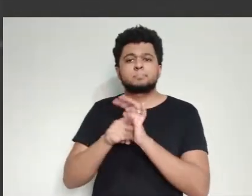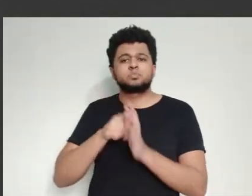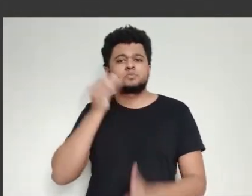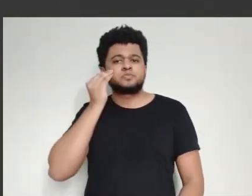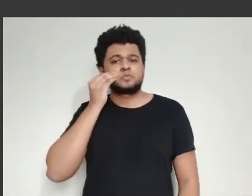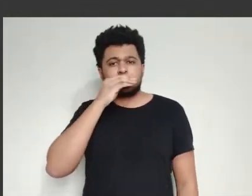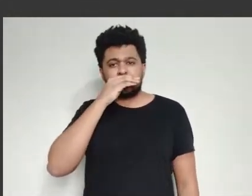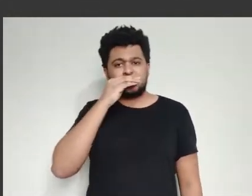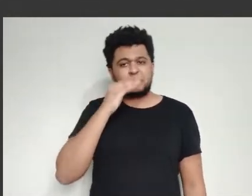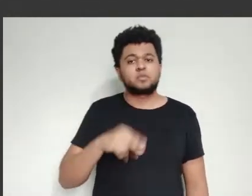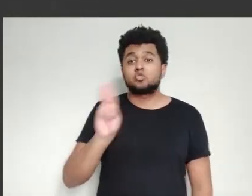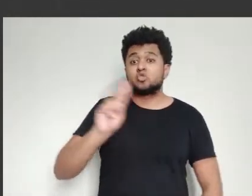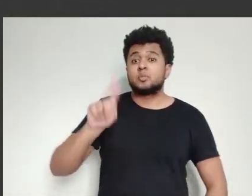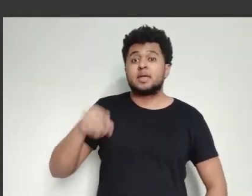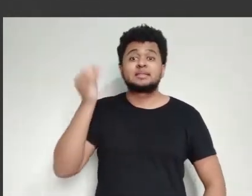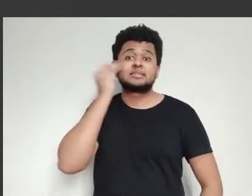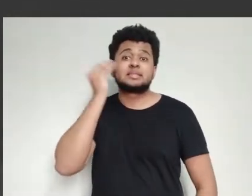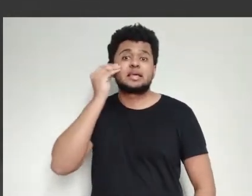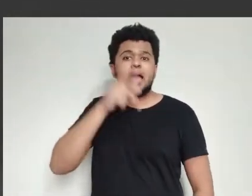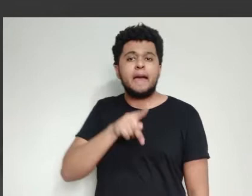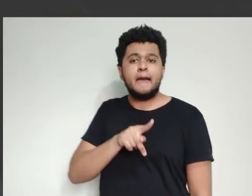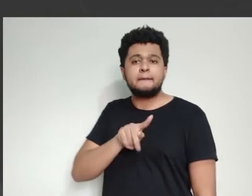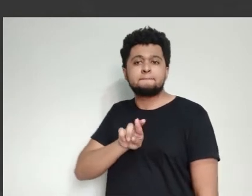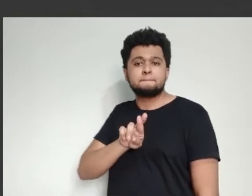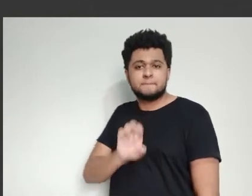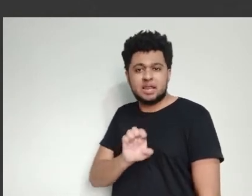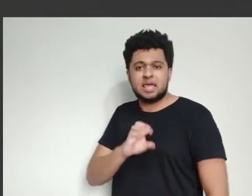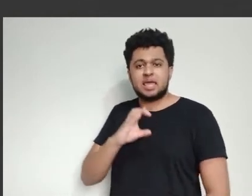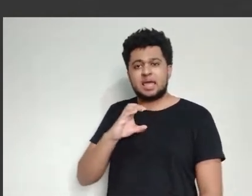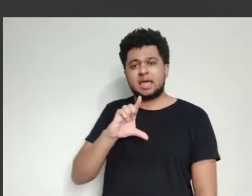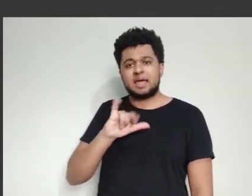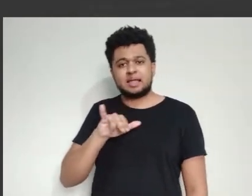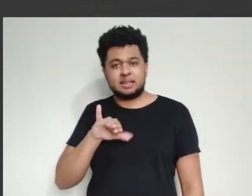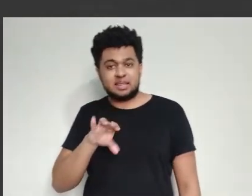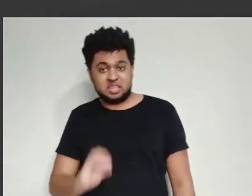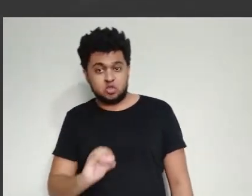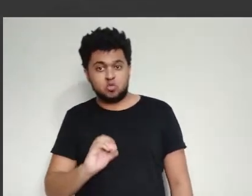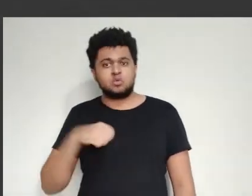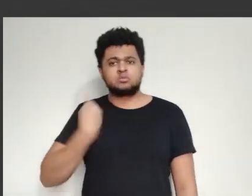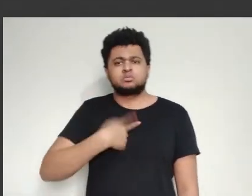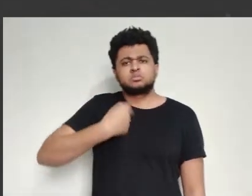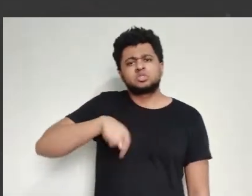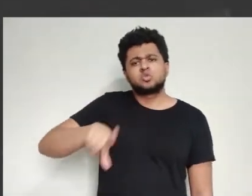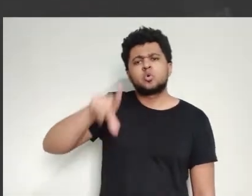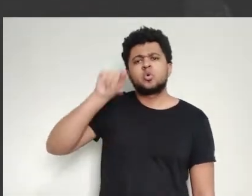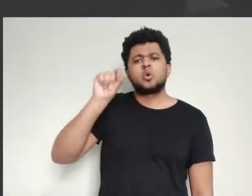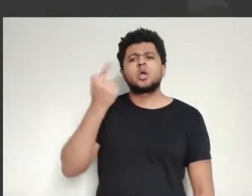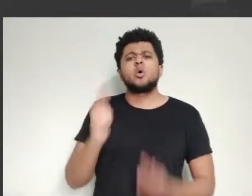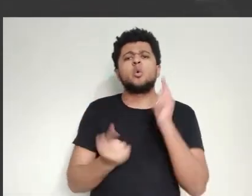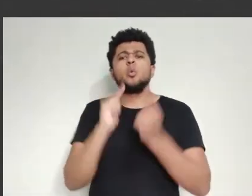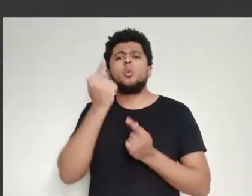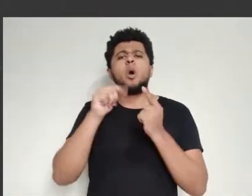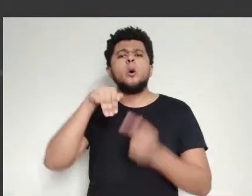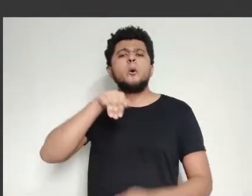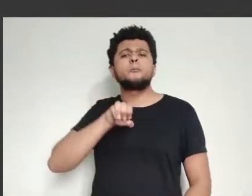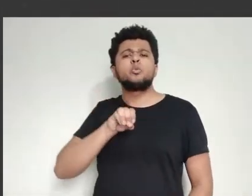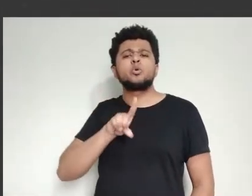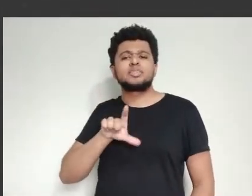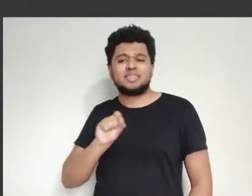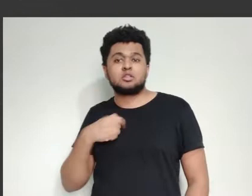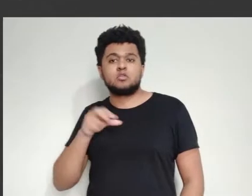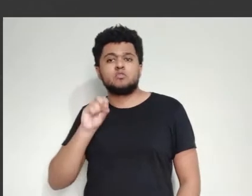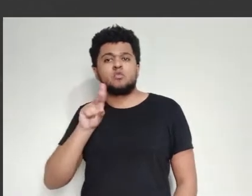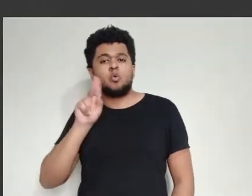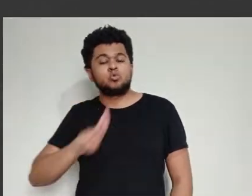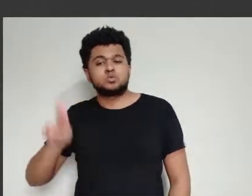duas para seguir para frente. Os meus testes in vitro, eles têm condições de me dizer se aquilo, das 10, qual que é a melhor.